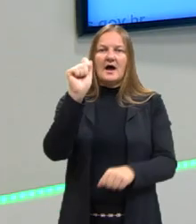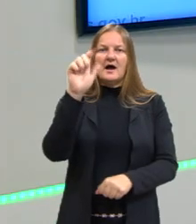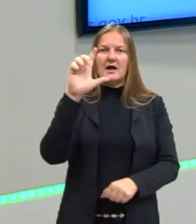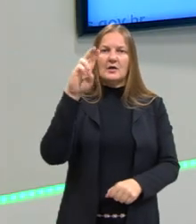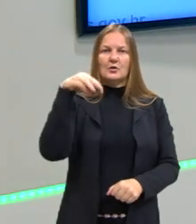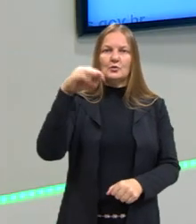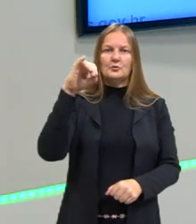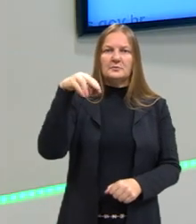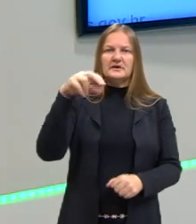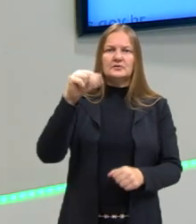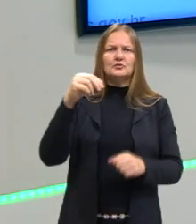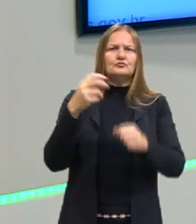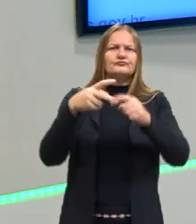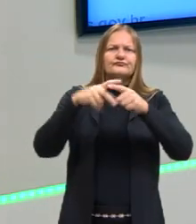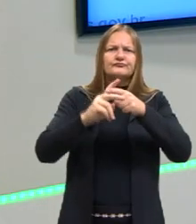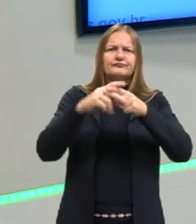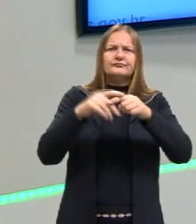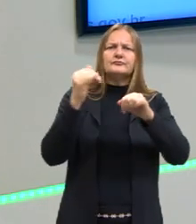metalúrgicas.